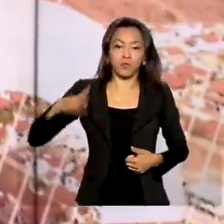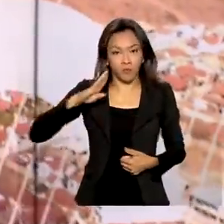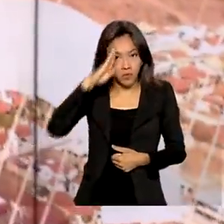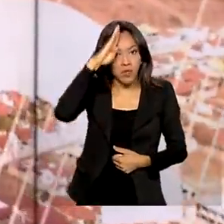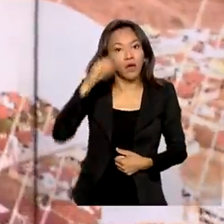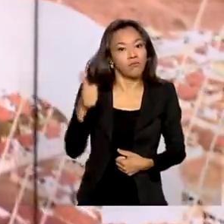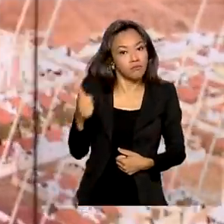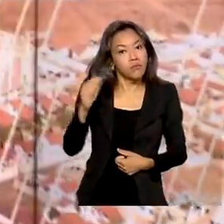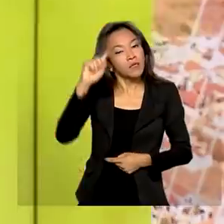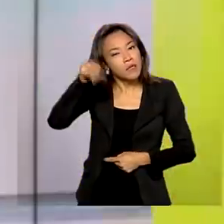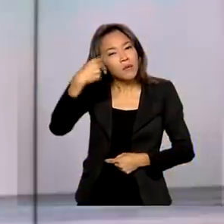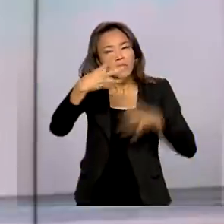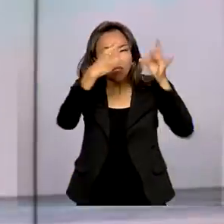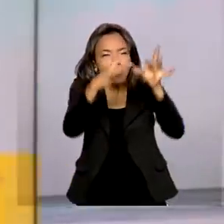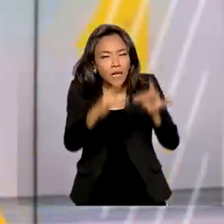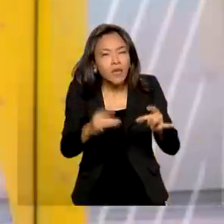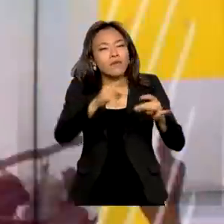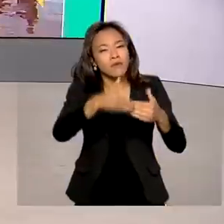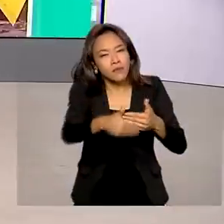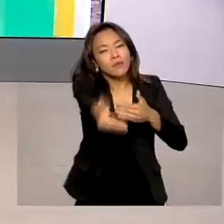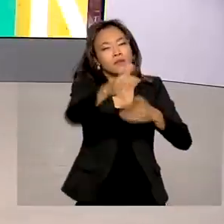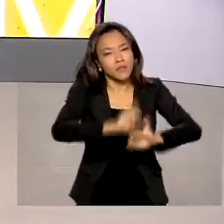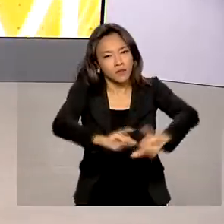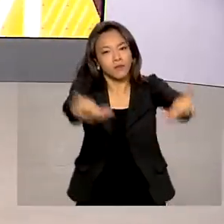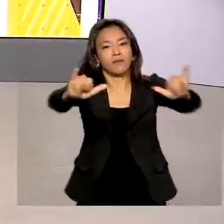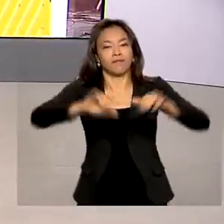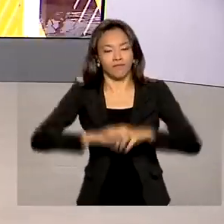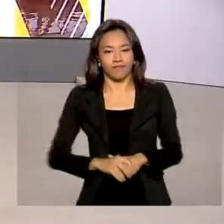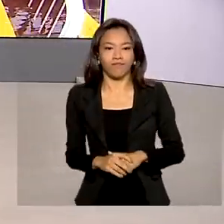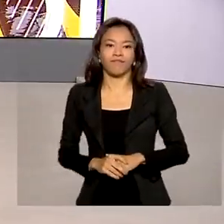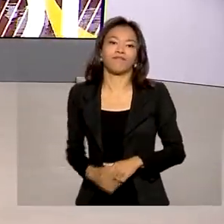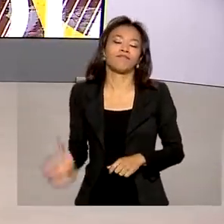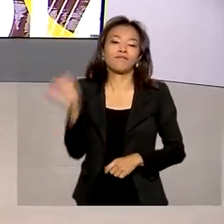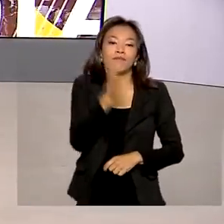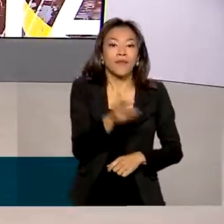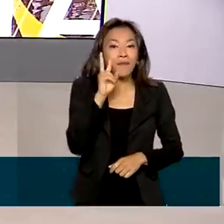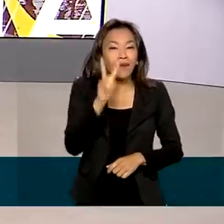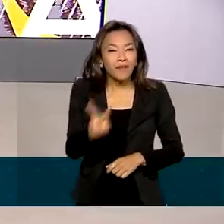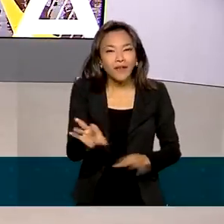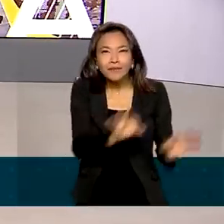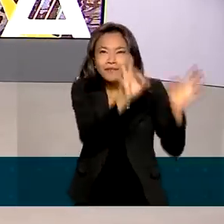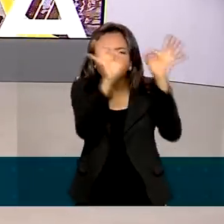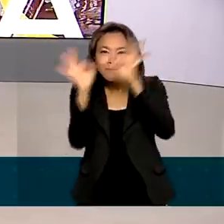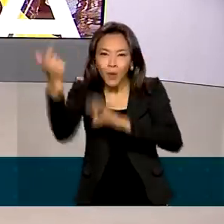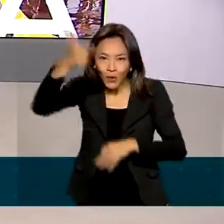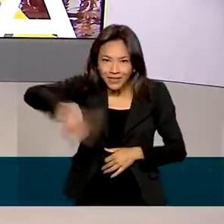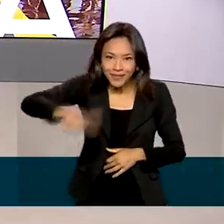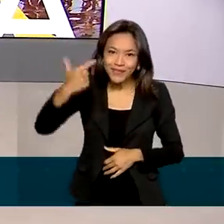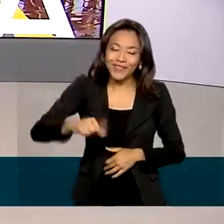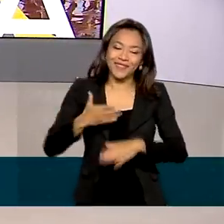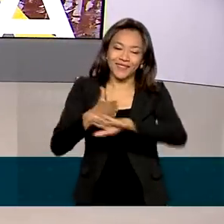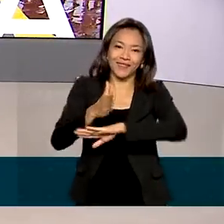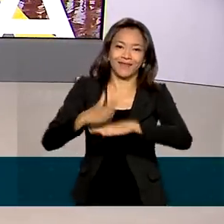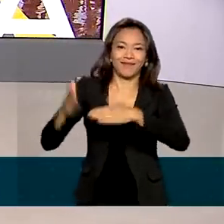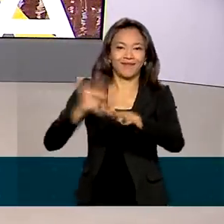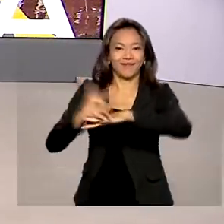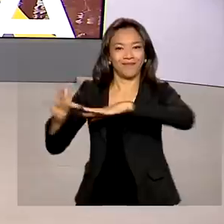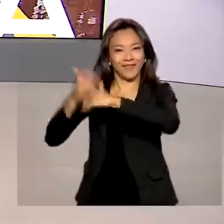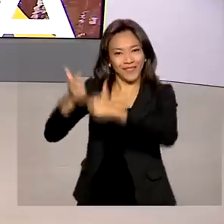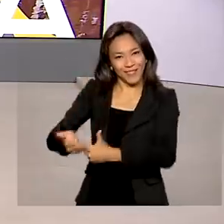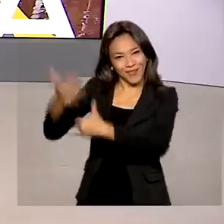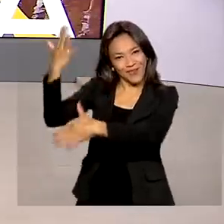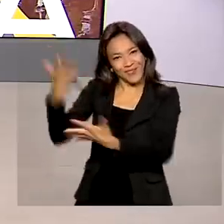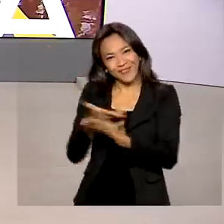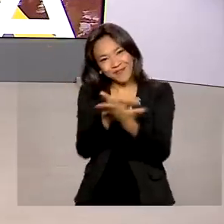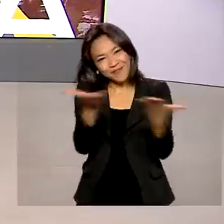serão divulgados em boletim médico. Para rever as reportagens de hoje, acesse as nossas redes sociais.